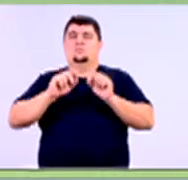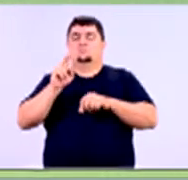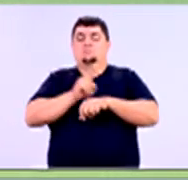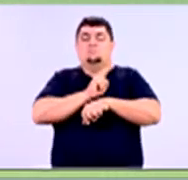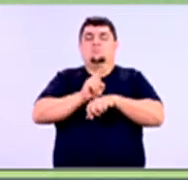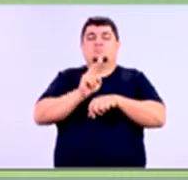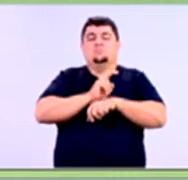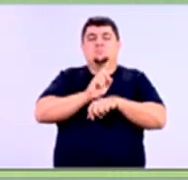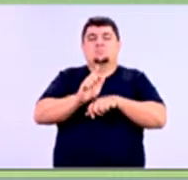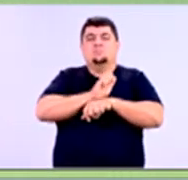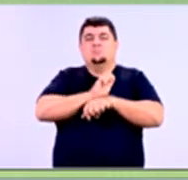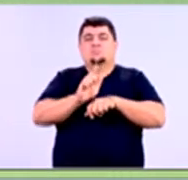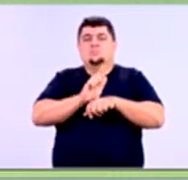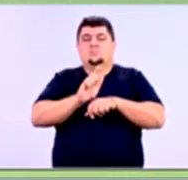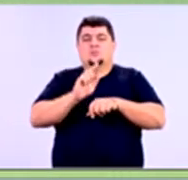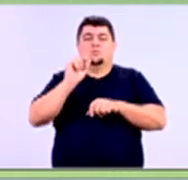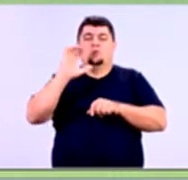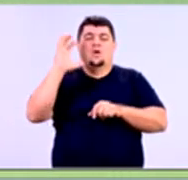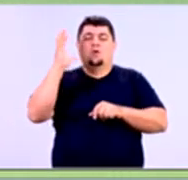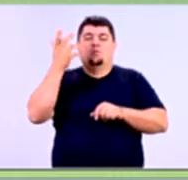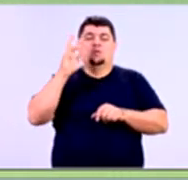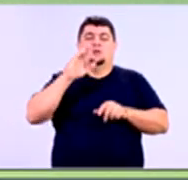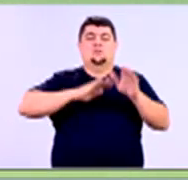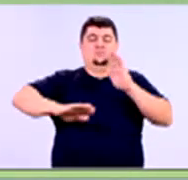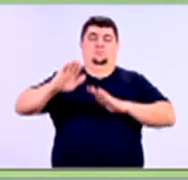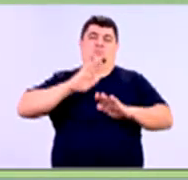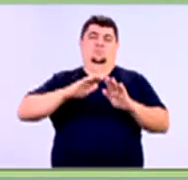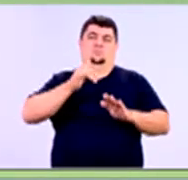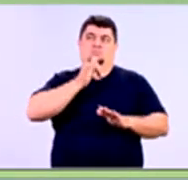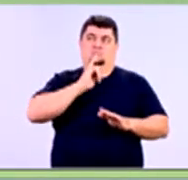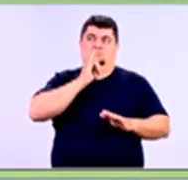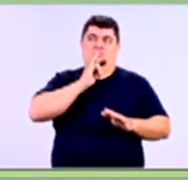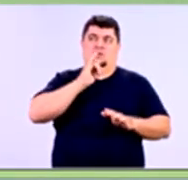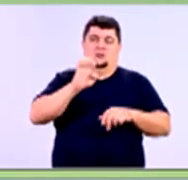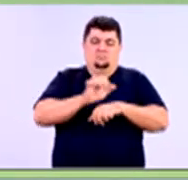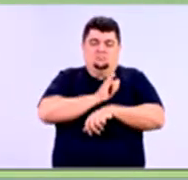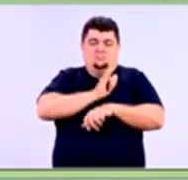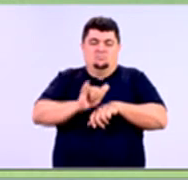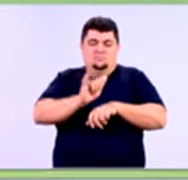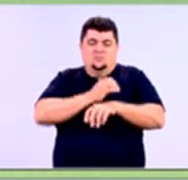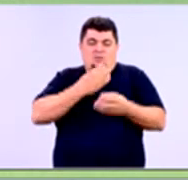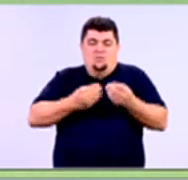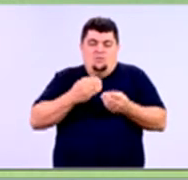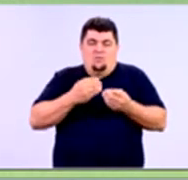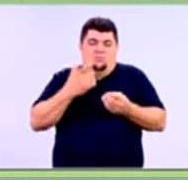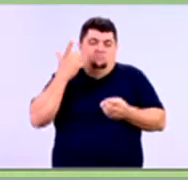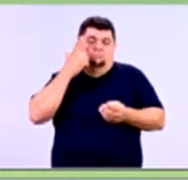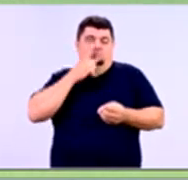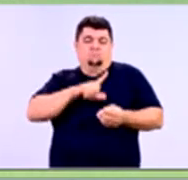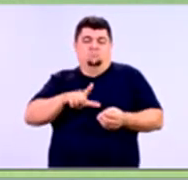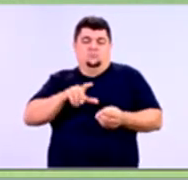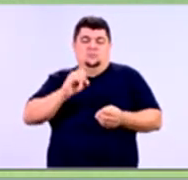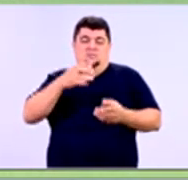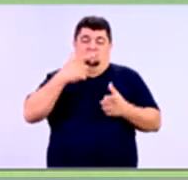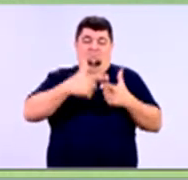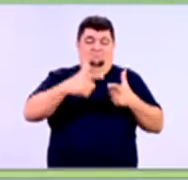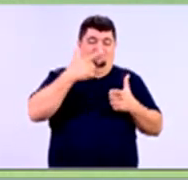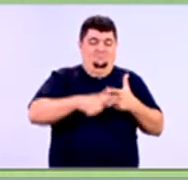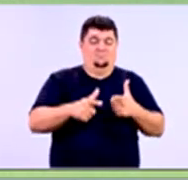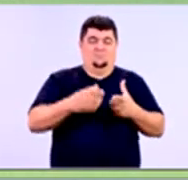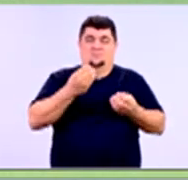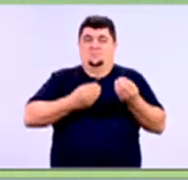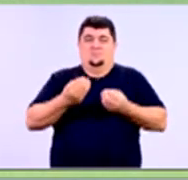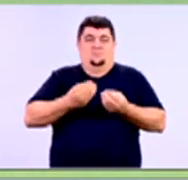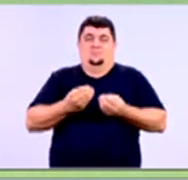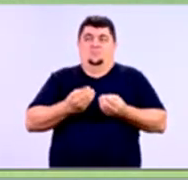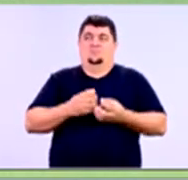o gerenciamento da consequência do risco. São as estratégias para lidar com a situação desfavorável caso ela